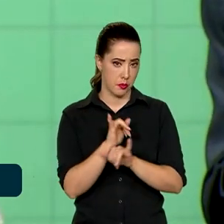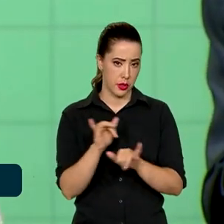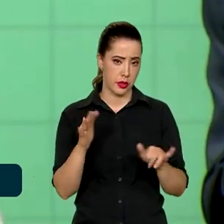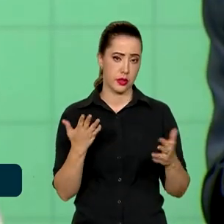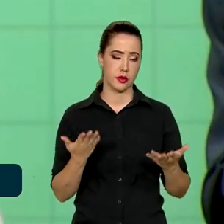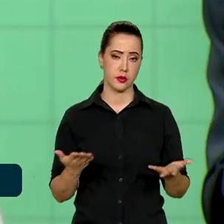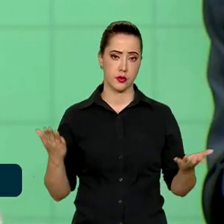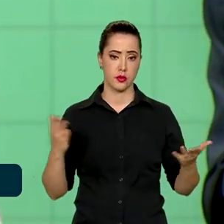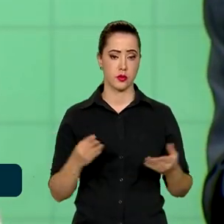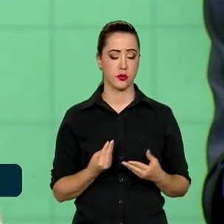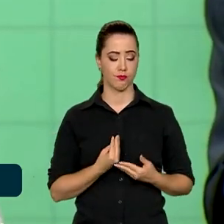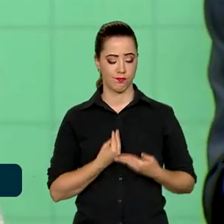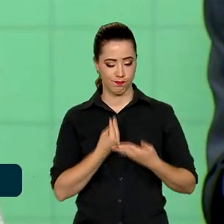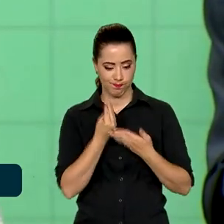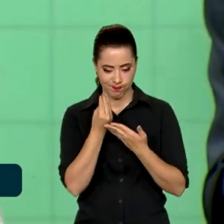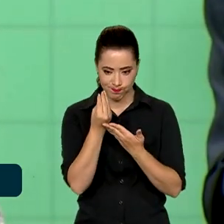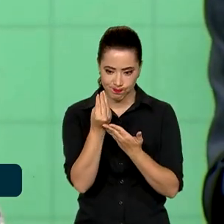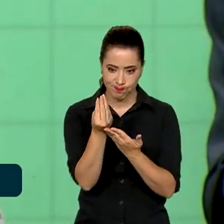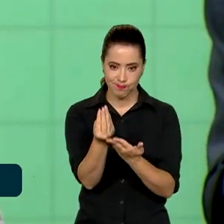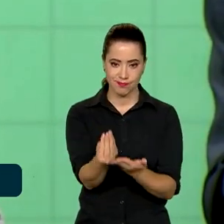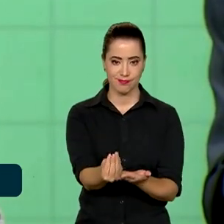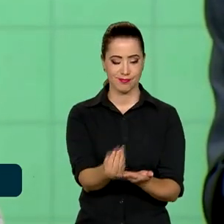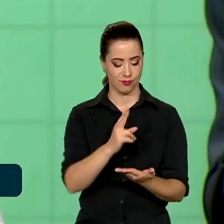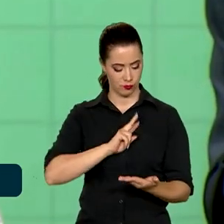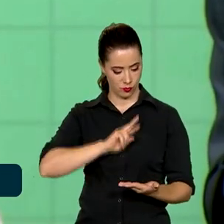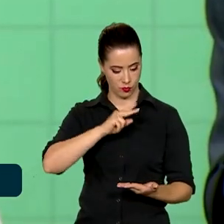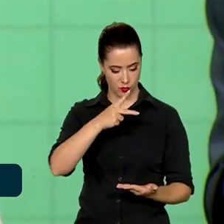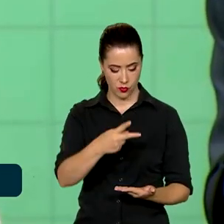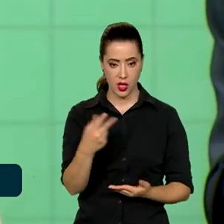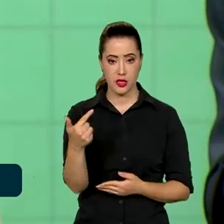Doe Órgãos, De Uma Segunda Chance. Obrigado.